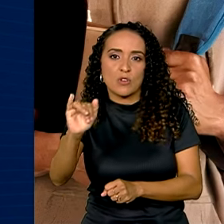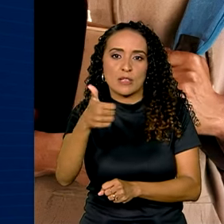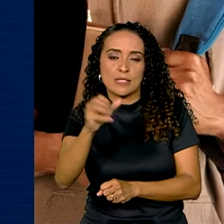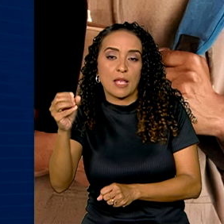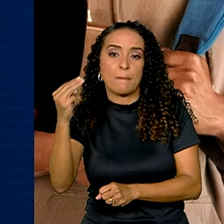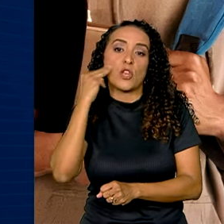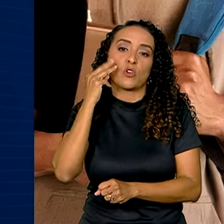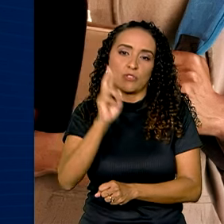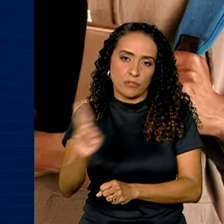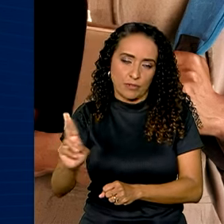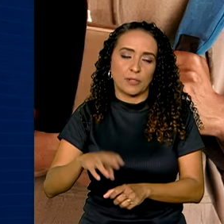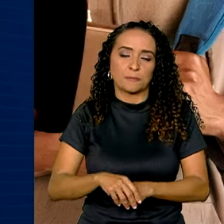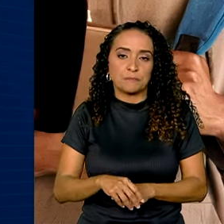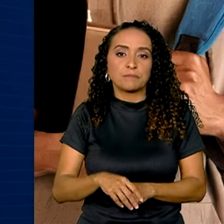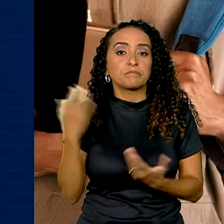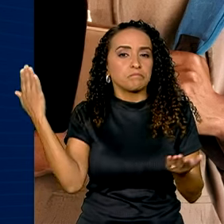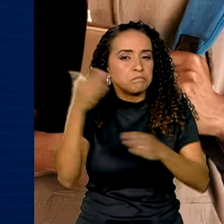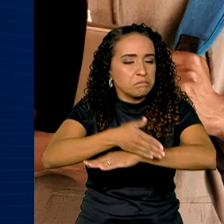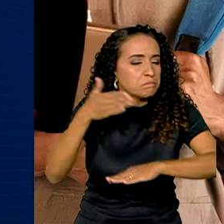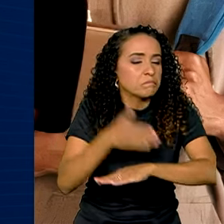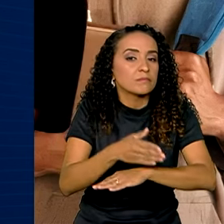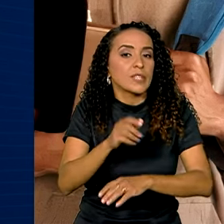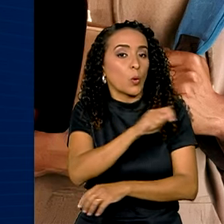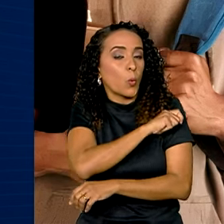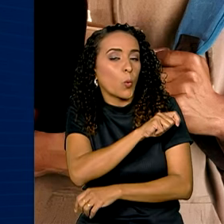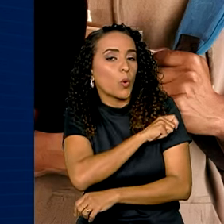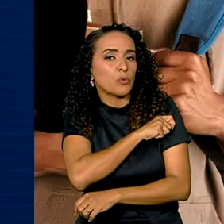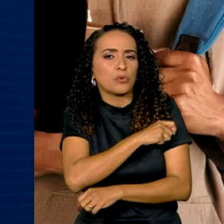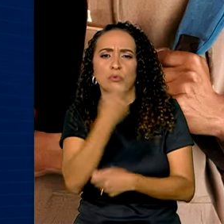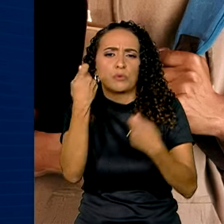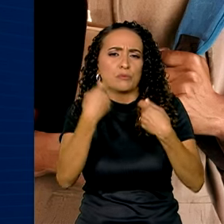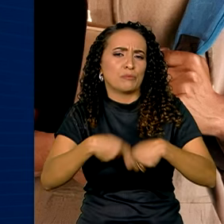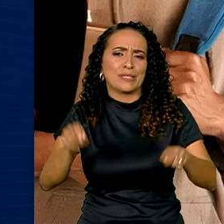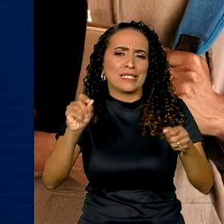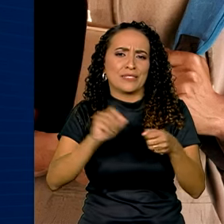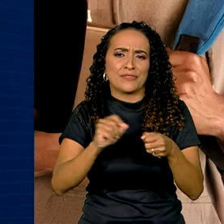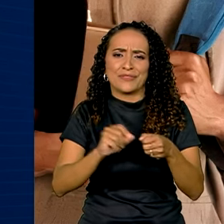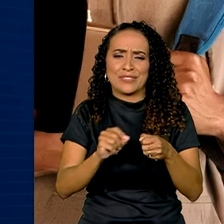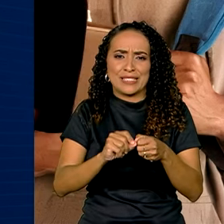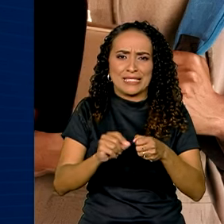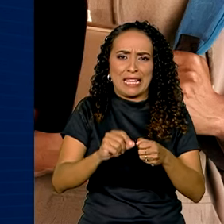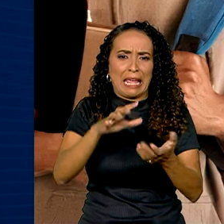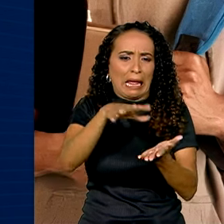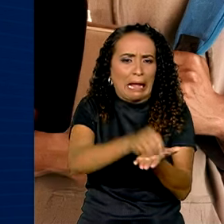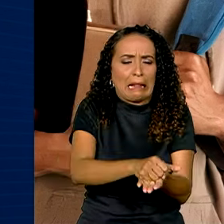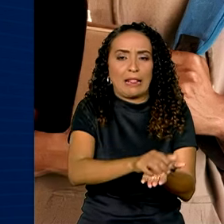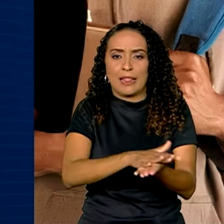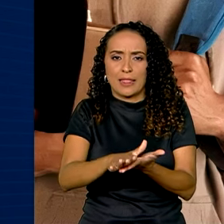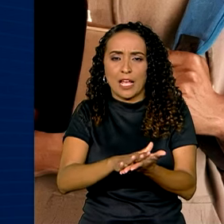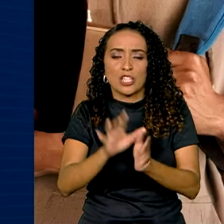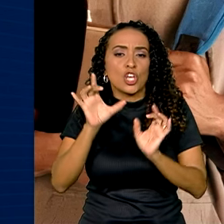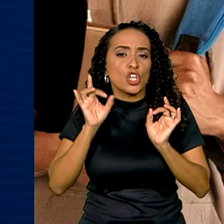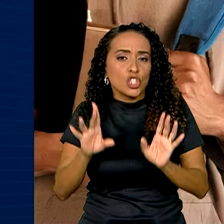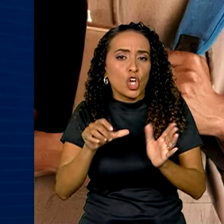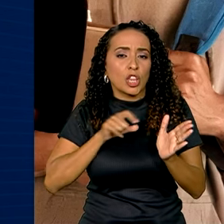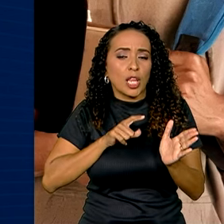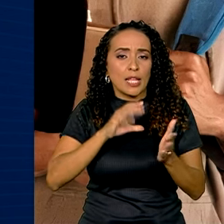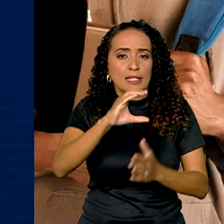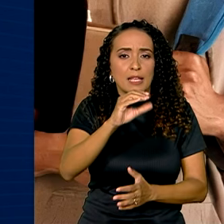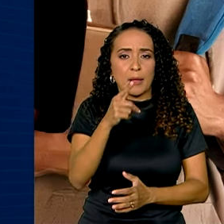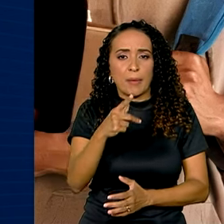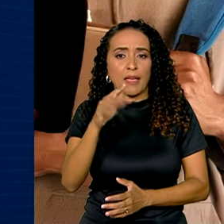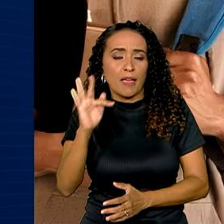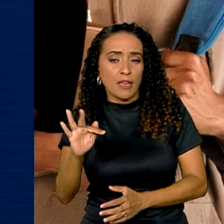100 milhões de reais. Para participar, o estudante não precisa fazer qualquer cadastro. Basta ter CPF,